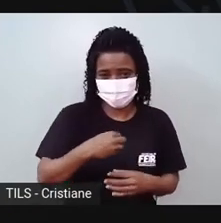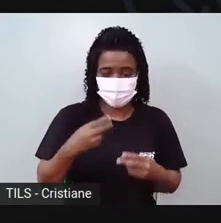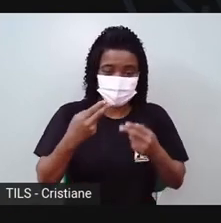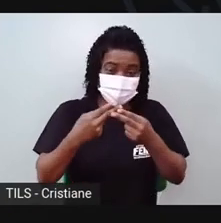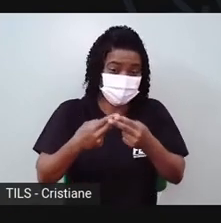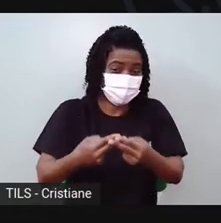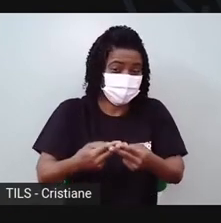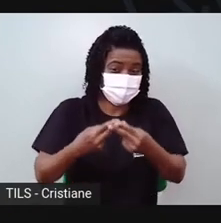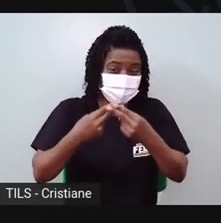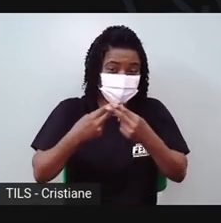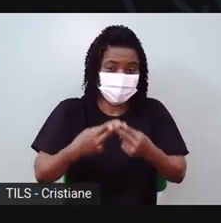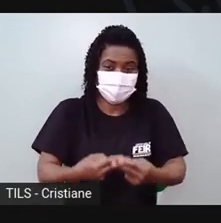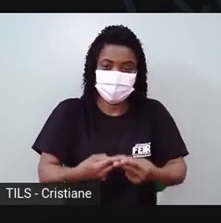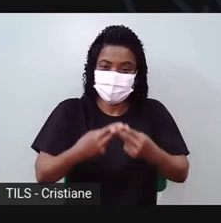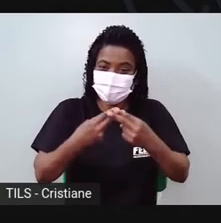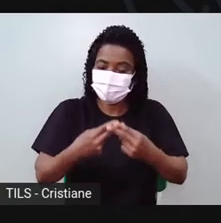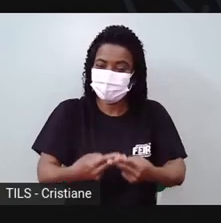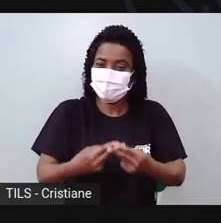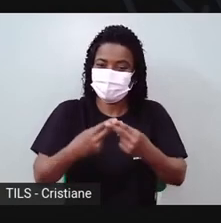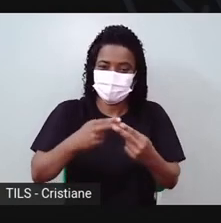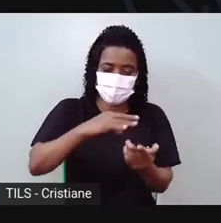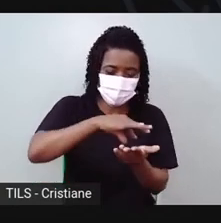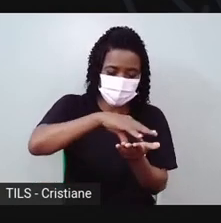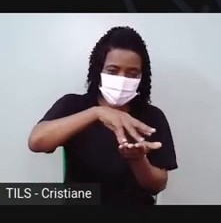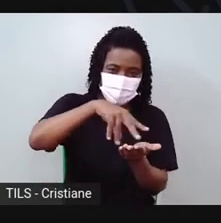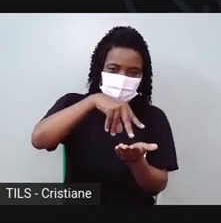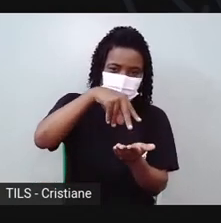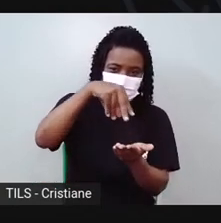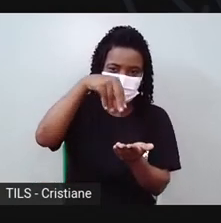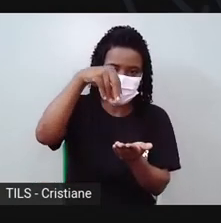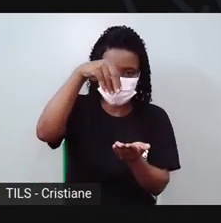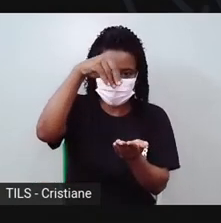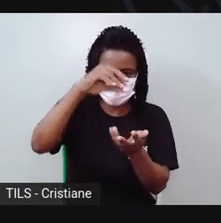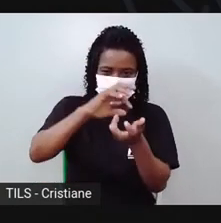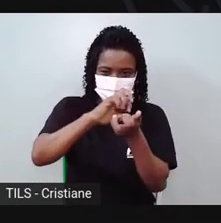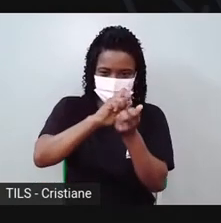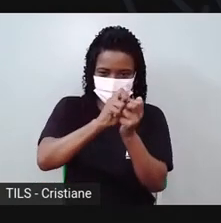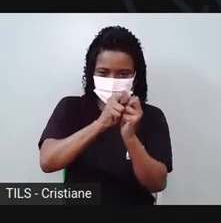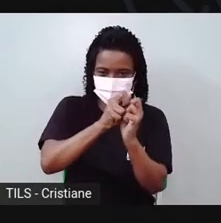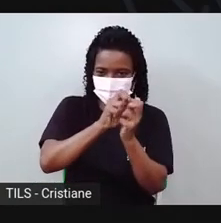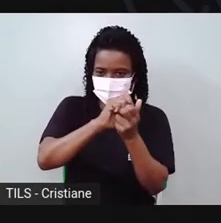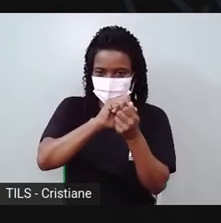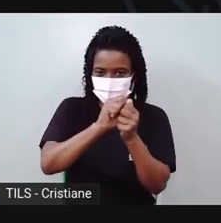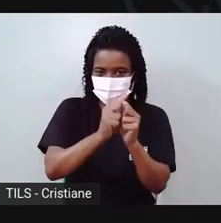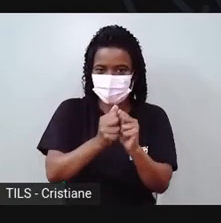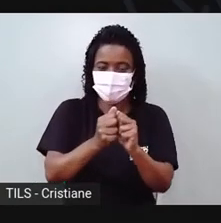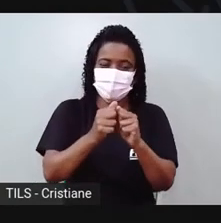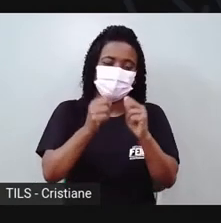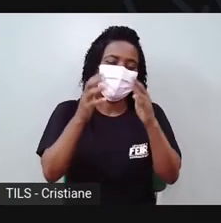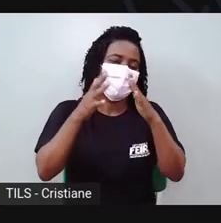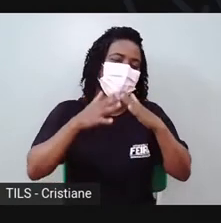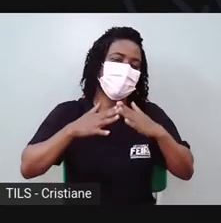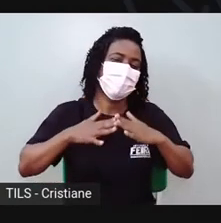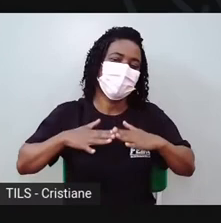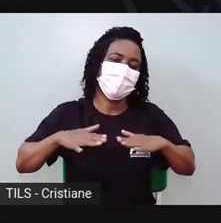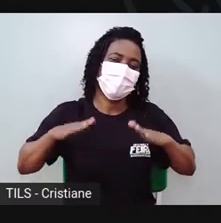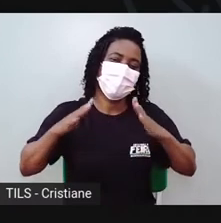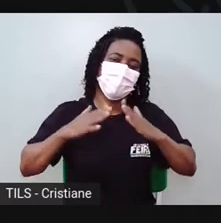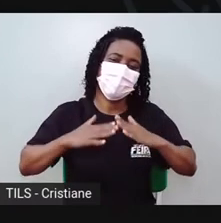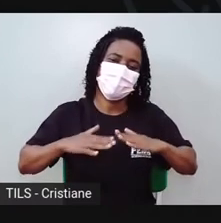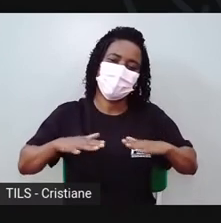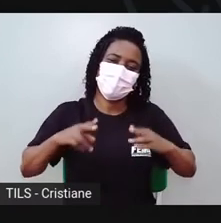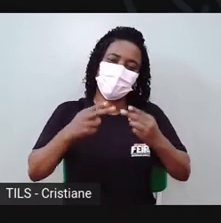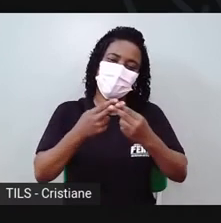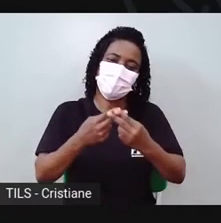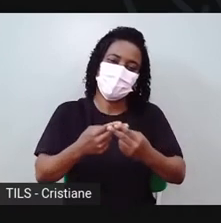paciência, na arte, a gente tem que ter paciência, tem que ter silêncio. É tão bom trabalhar assim no silêncio,